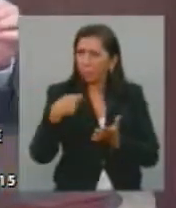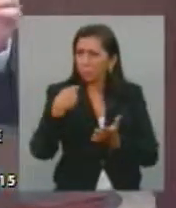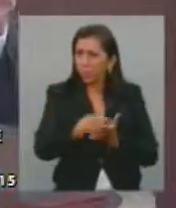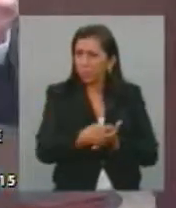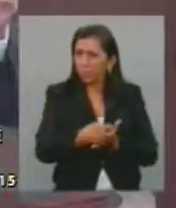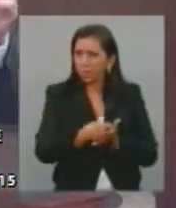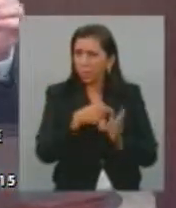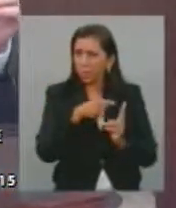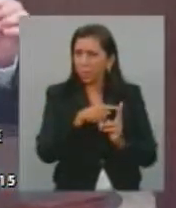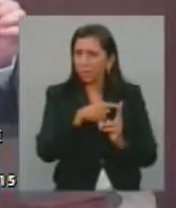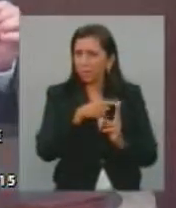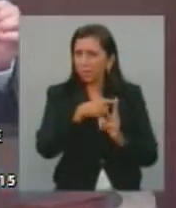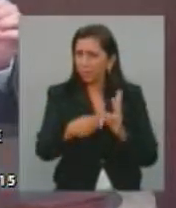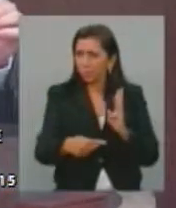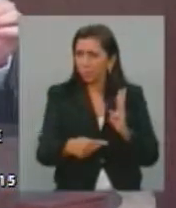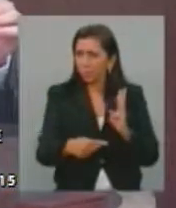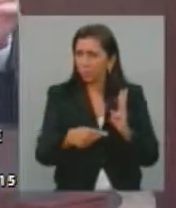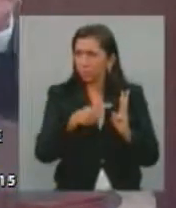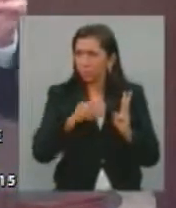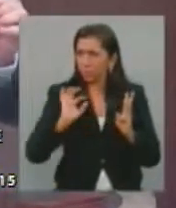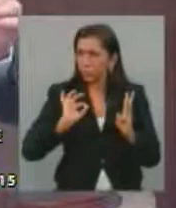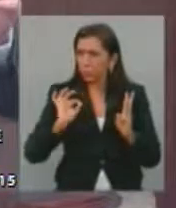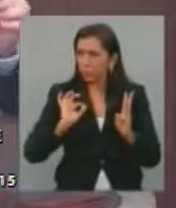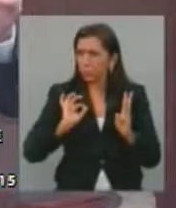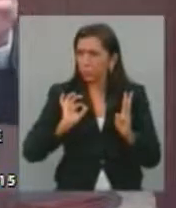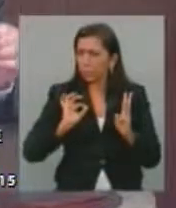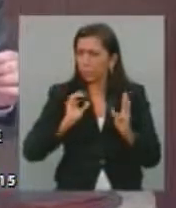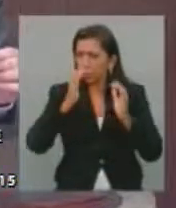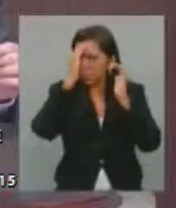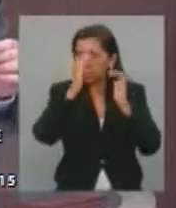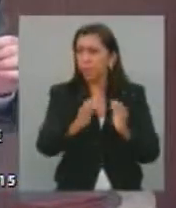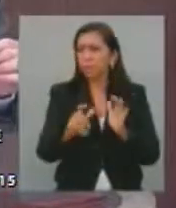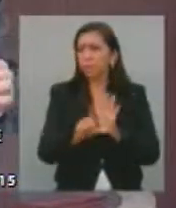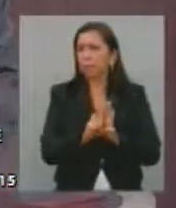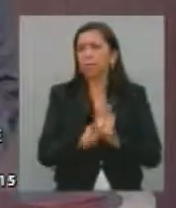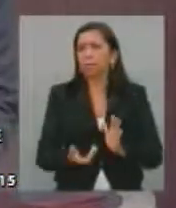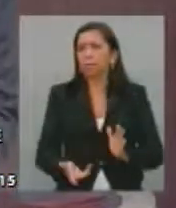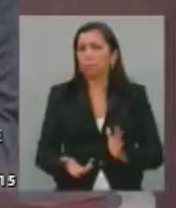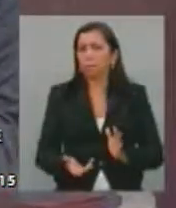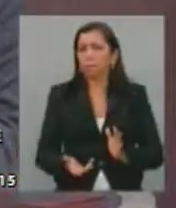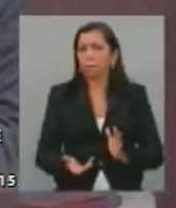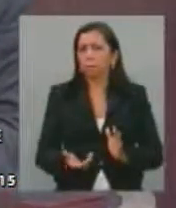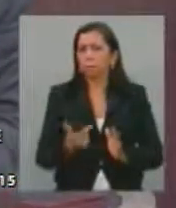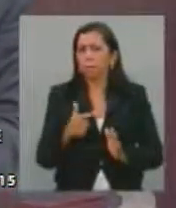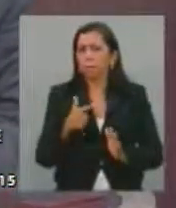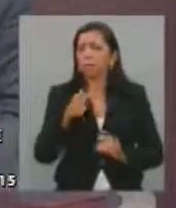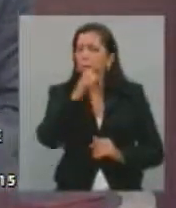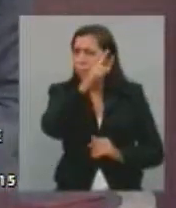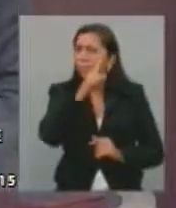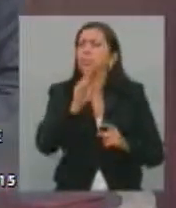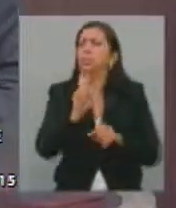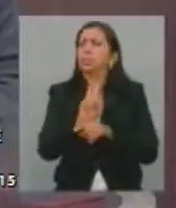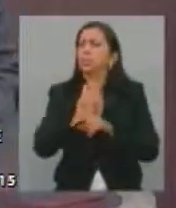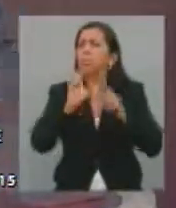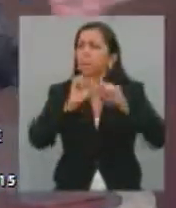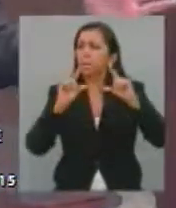para que agentes violem a lei. Nem o agente de Brasília